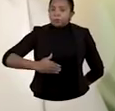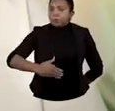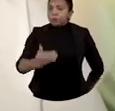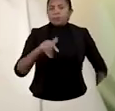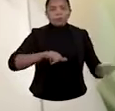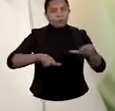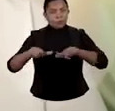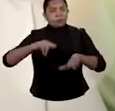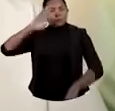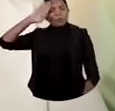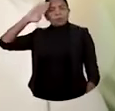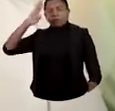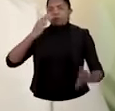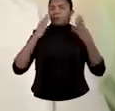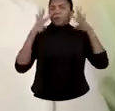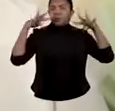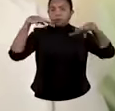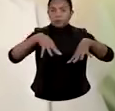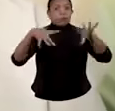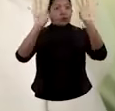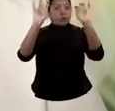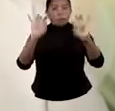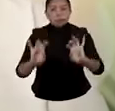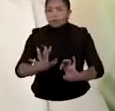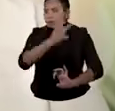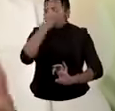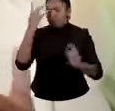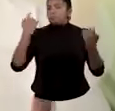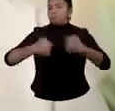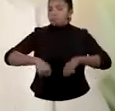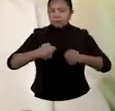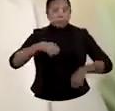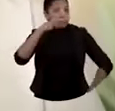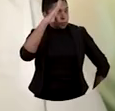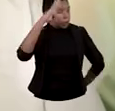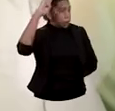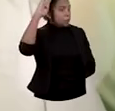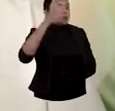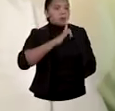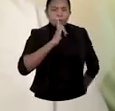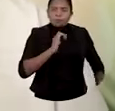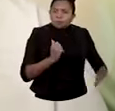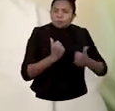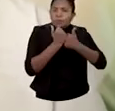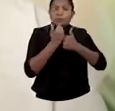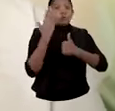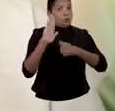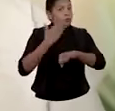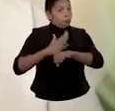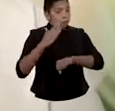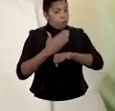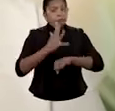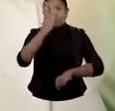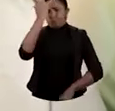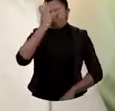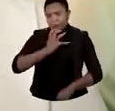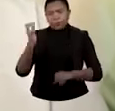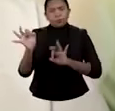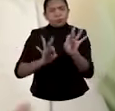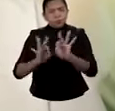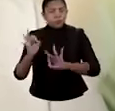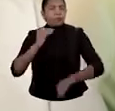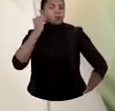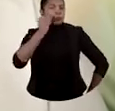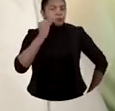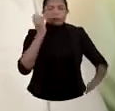prioridade e atenção especial aos que mais precisam, Brandão tem o melhor apoio. Ele é preparado, sério, tem experiência,